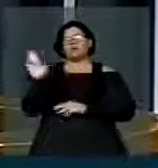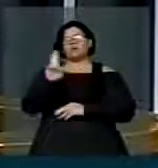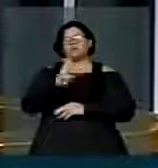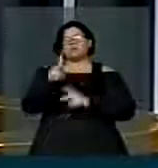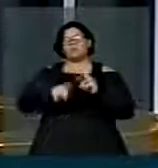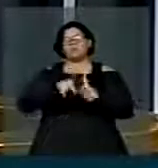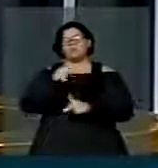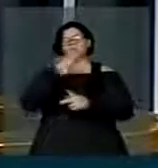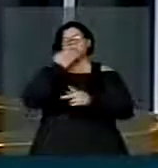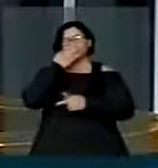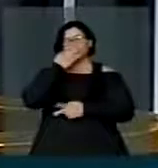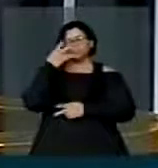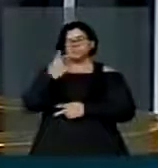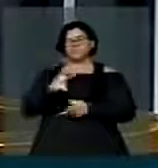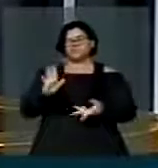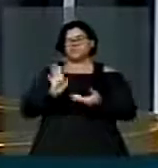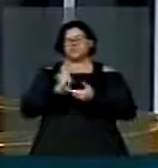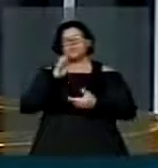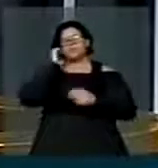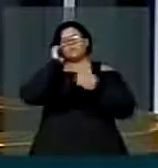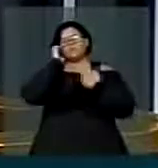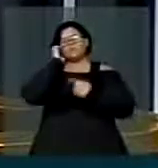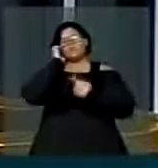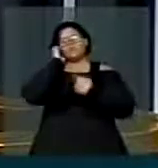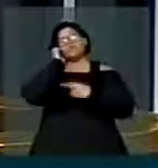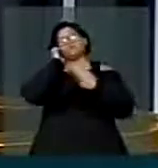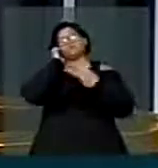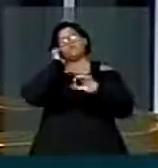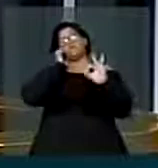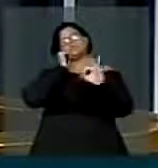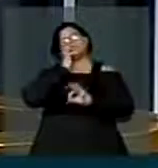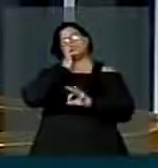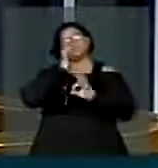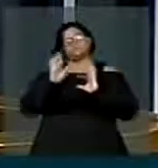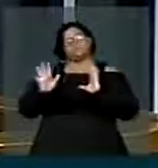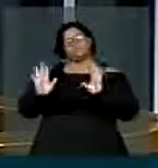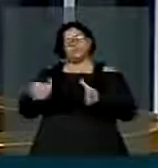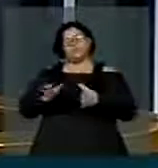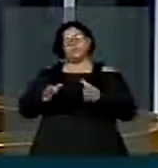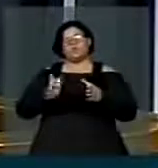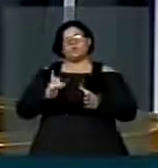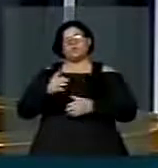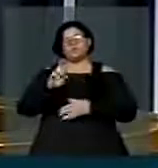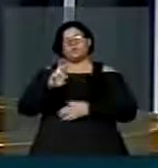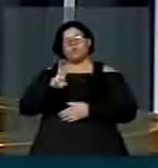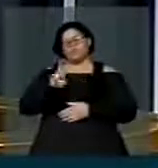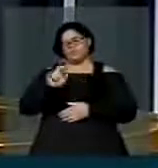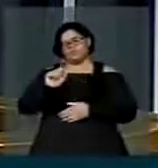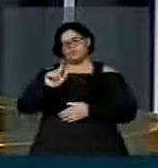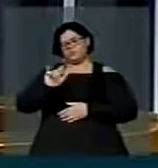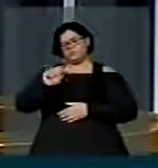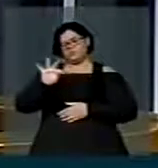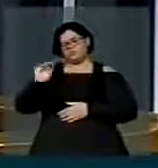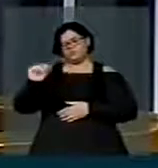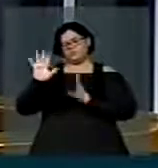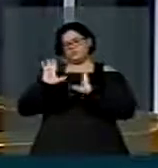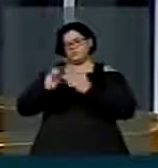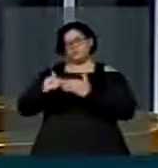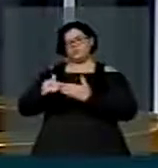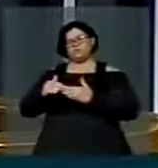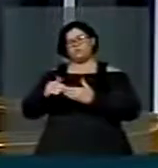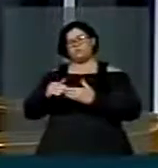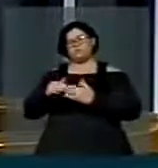nesta casa, enquanto 30% são formados por ruralistas, financiados por empresas